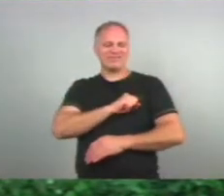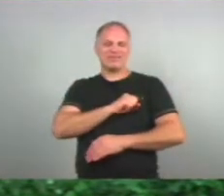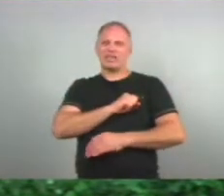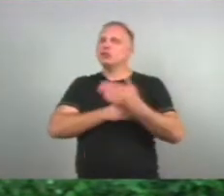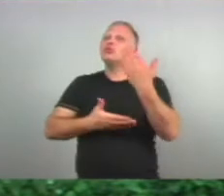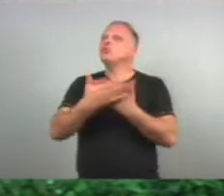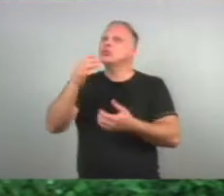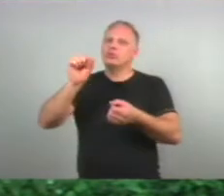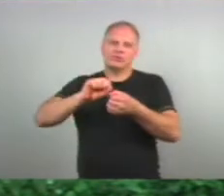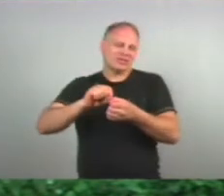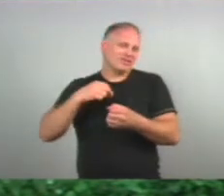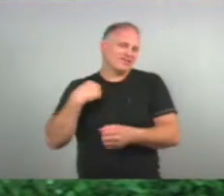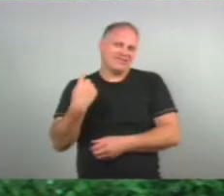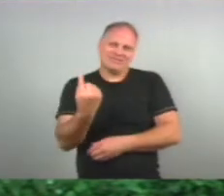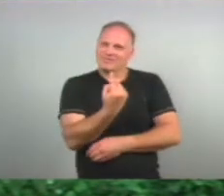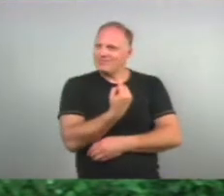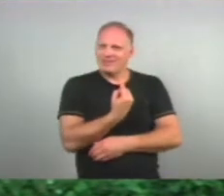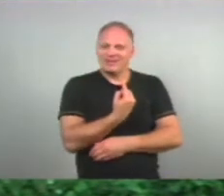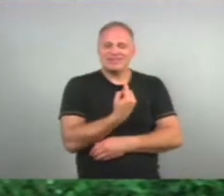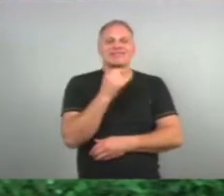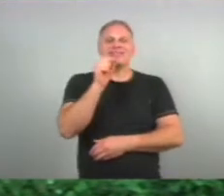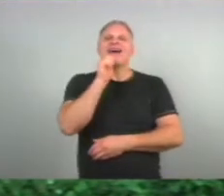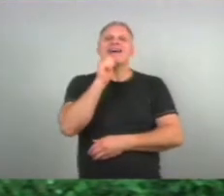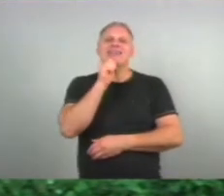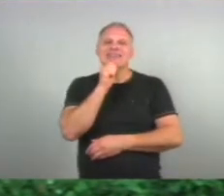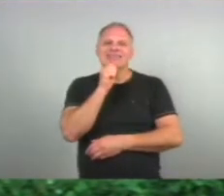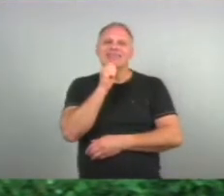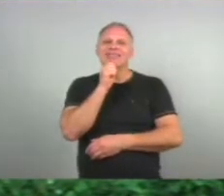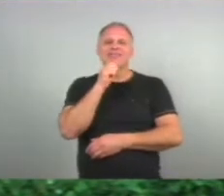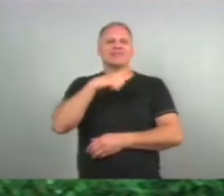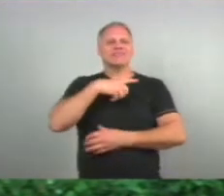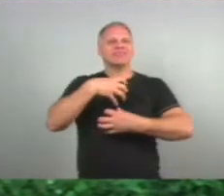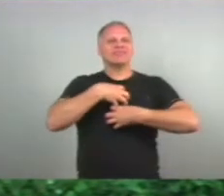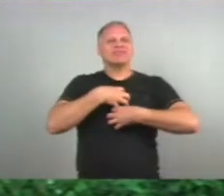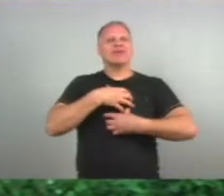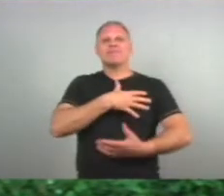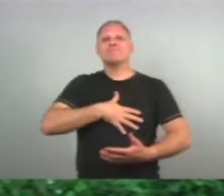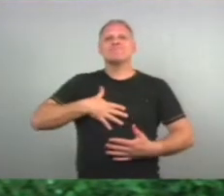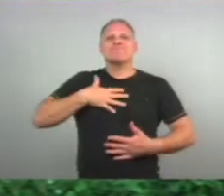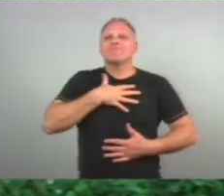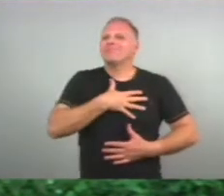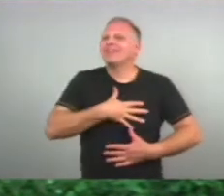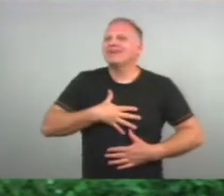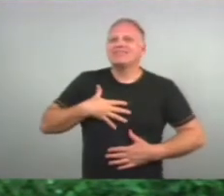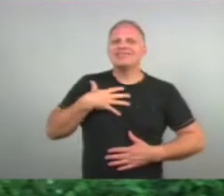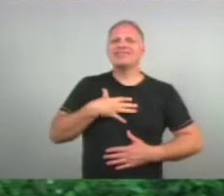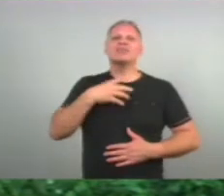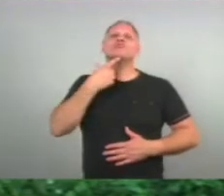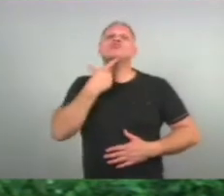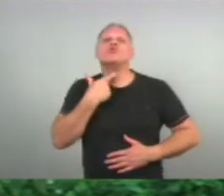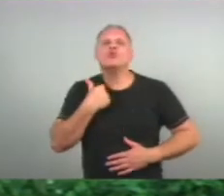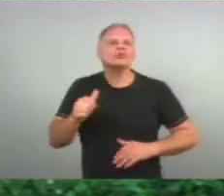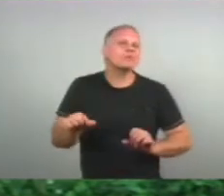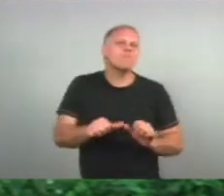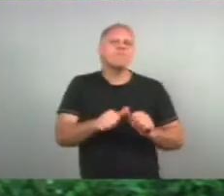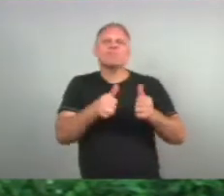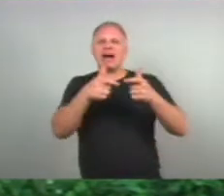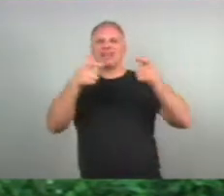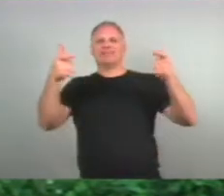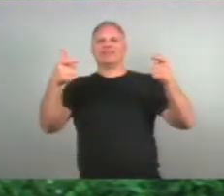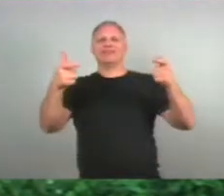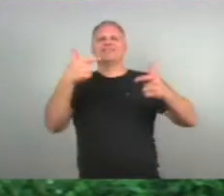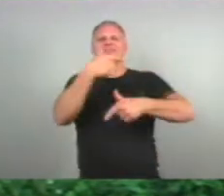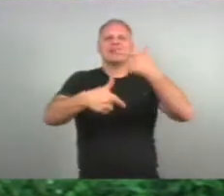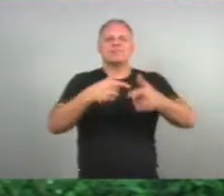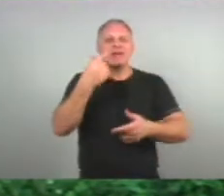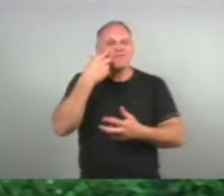fazendo Que daí tu vai Sentir prazer No que tu tá trabalhando E tu vai Tu vai